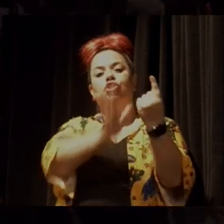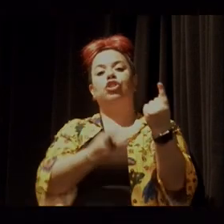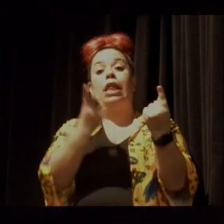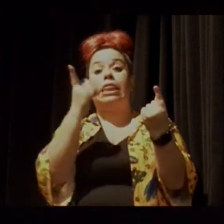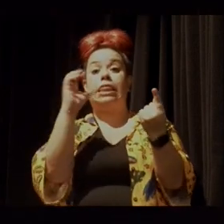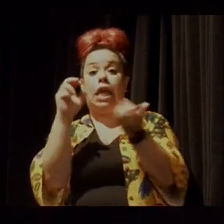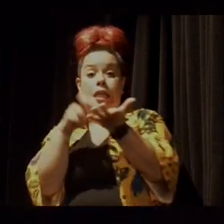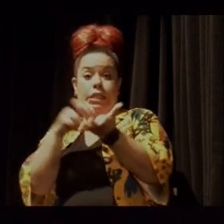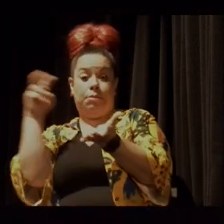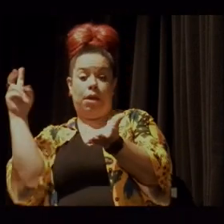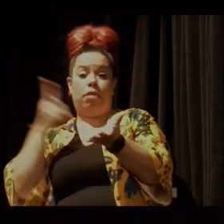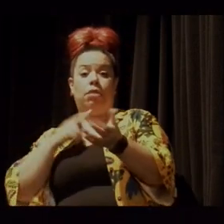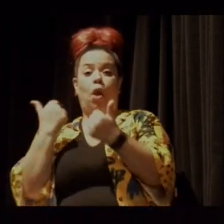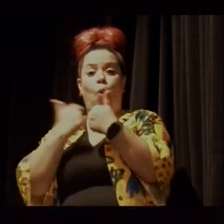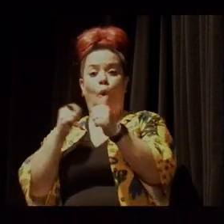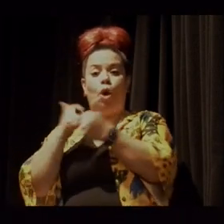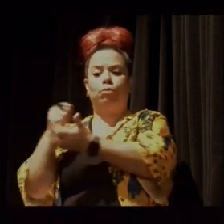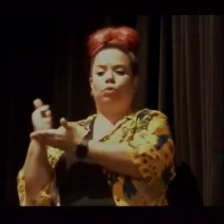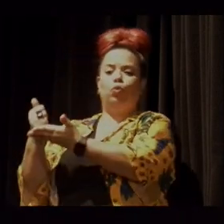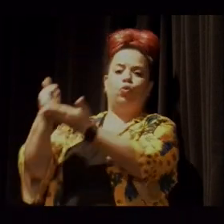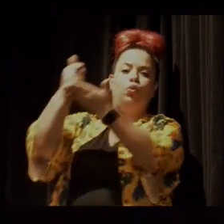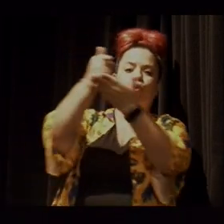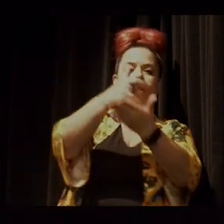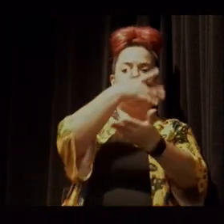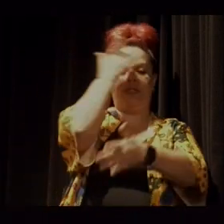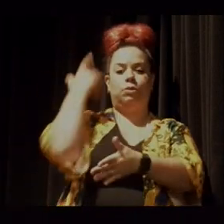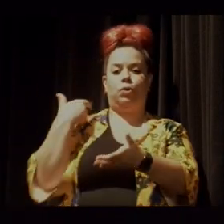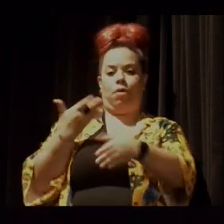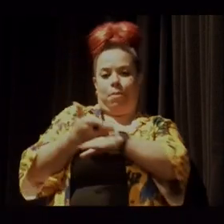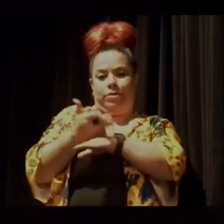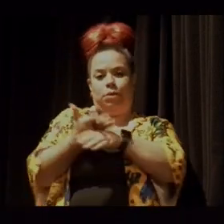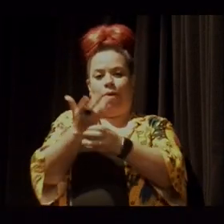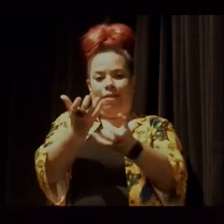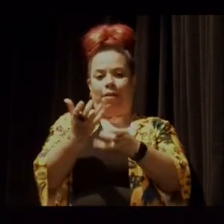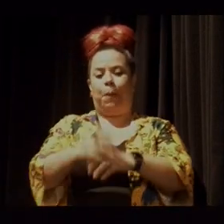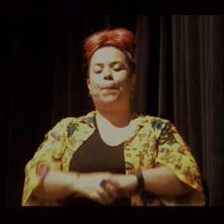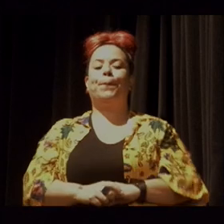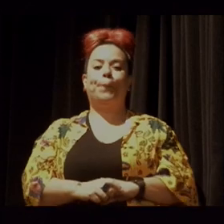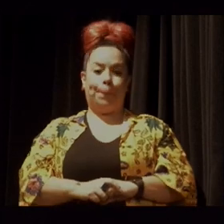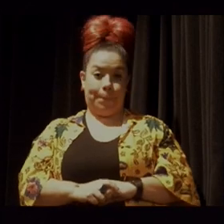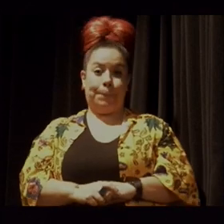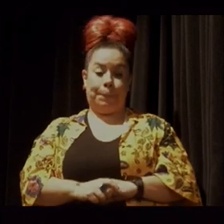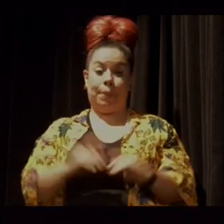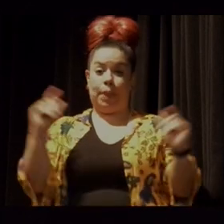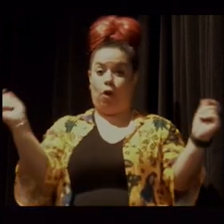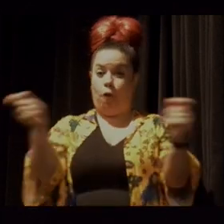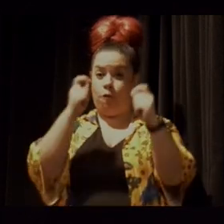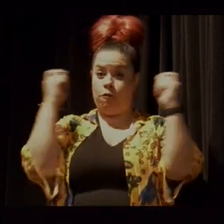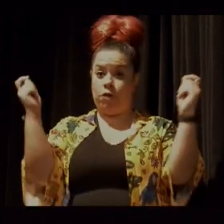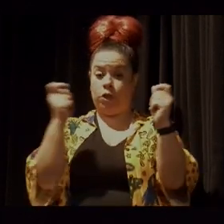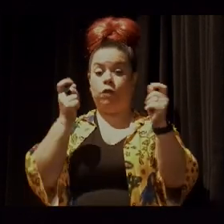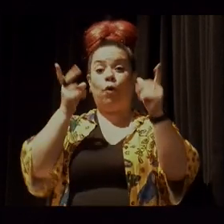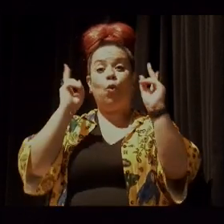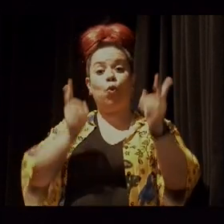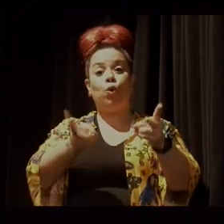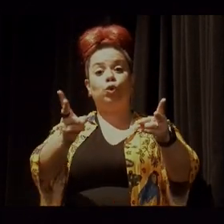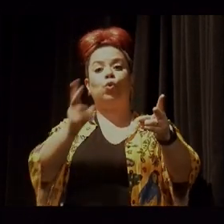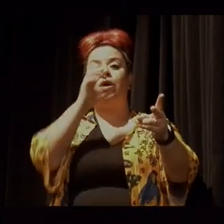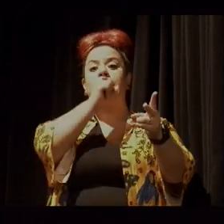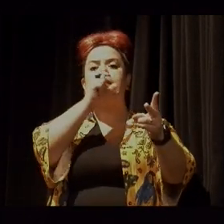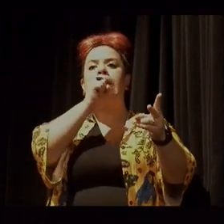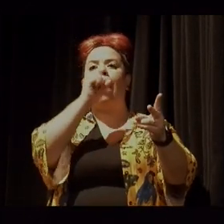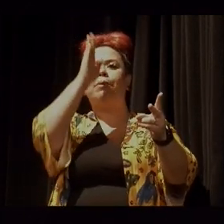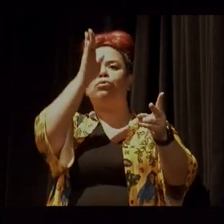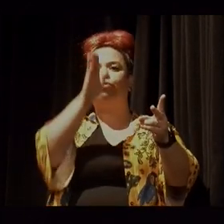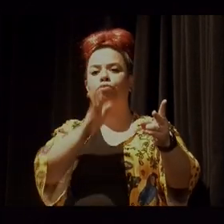e em um ônibus levará as pessoas participantes até o local da ação. O festival segue, no sábado,